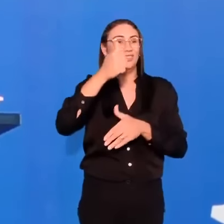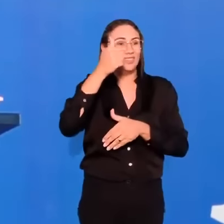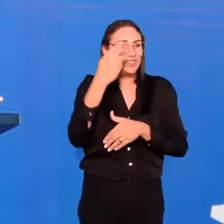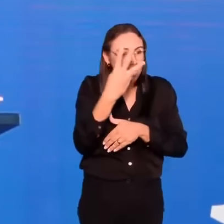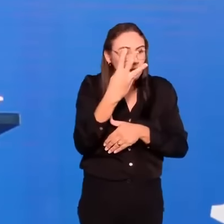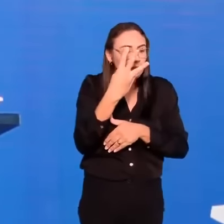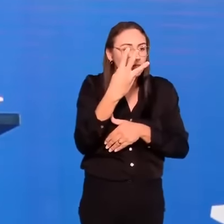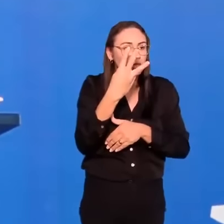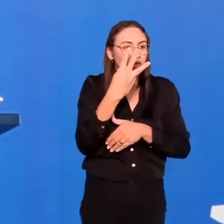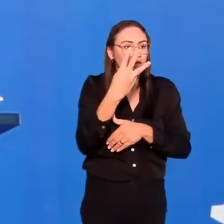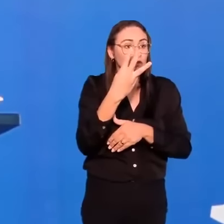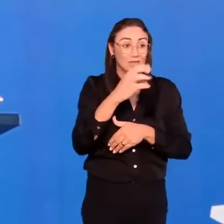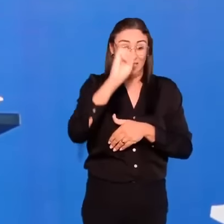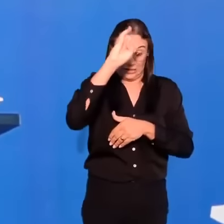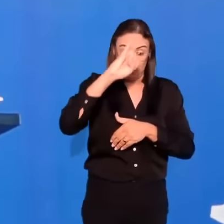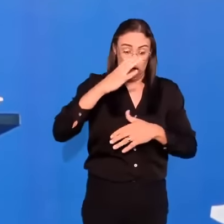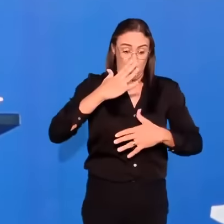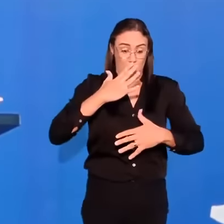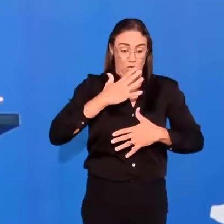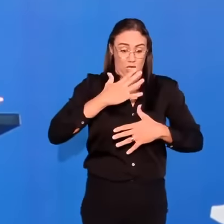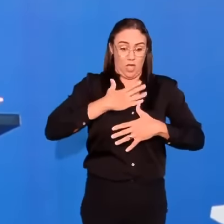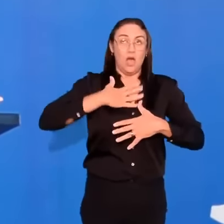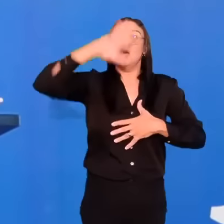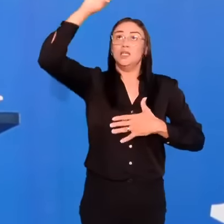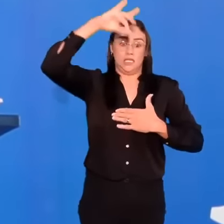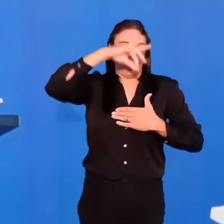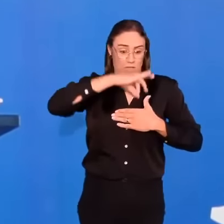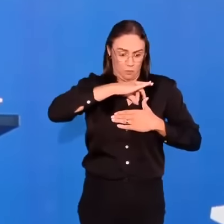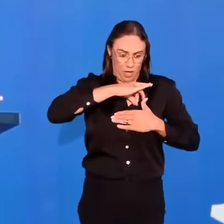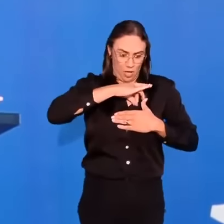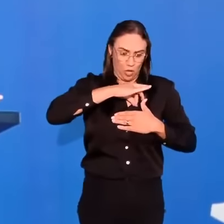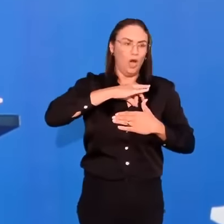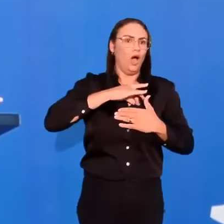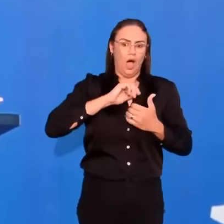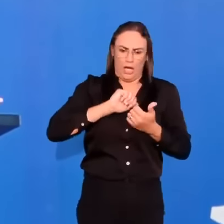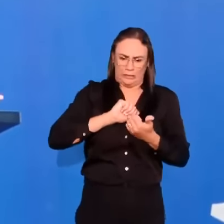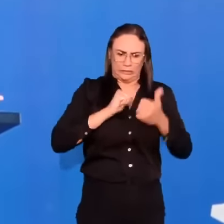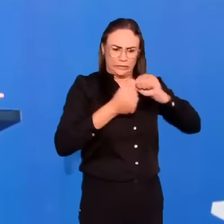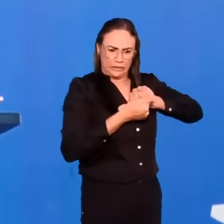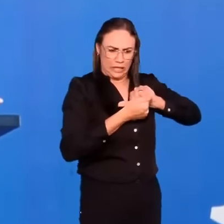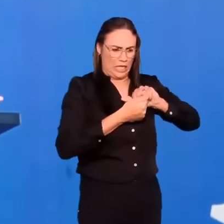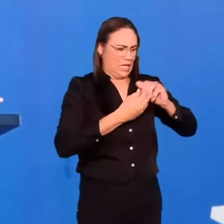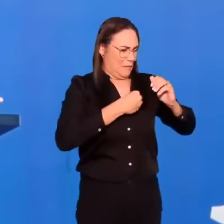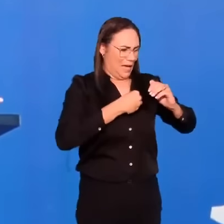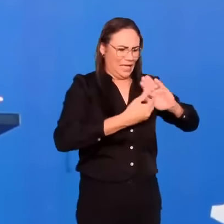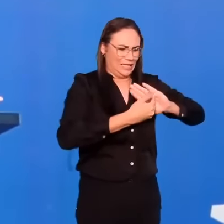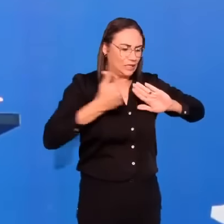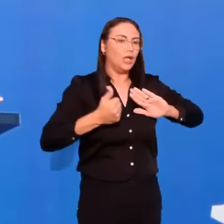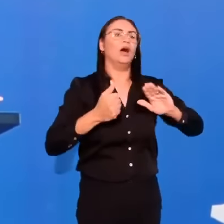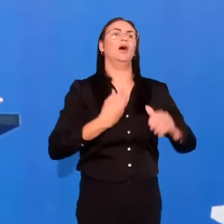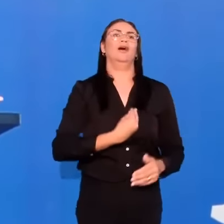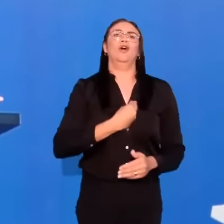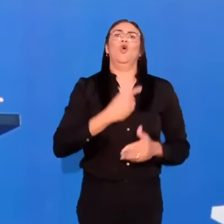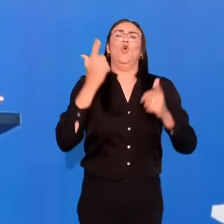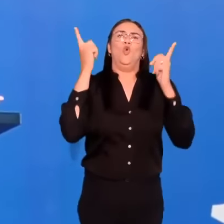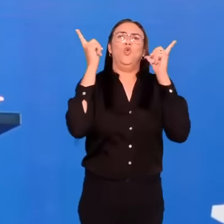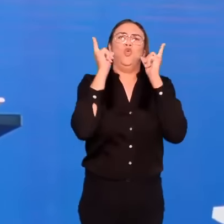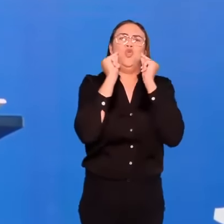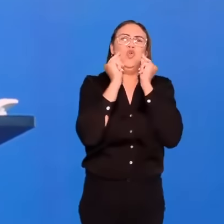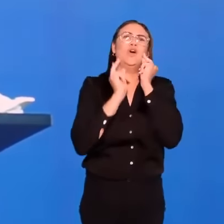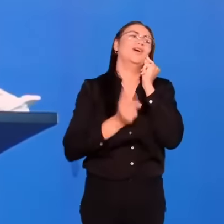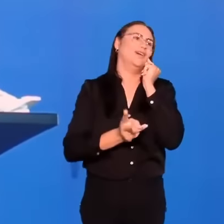mortificardes as obras da carne, vivereis. Gálatas 5.16 Digo porém, andai no Espírito, jamais